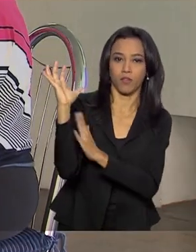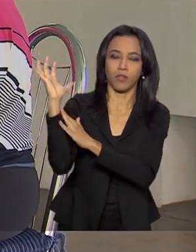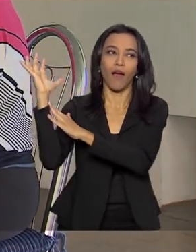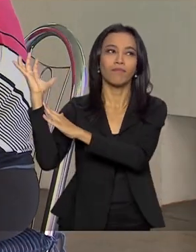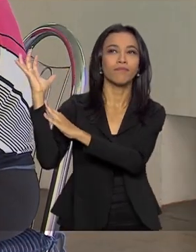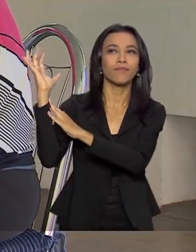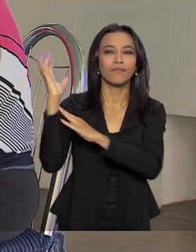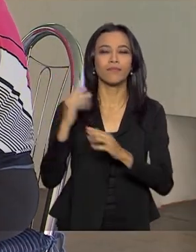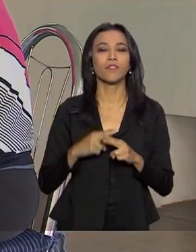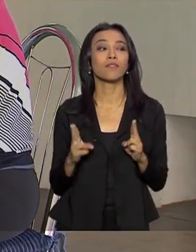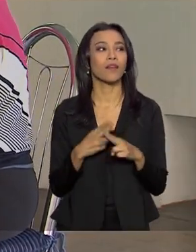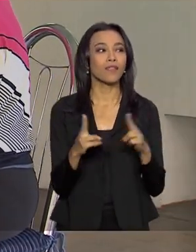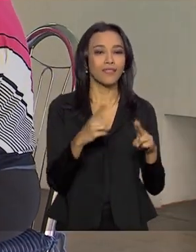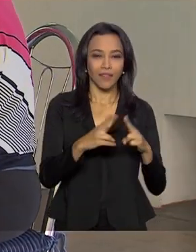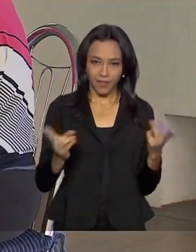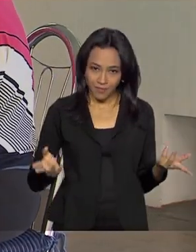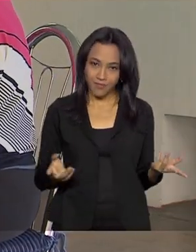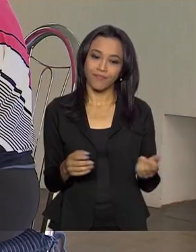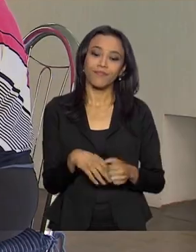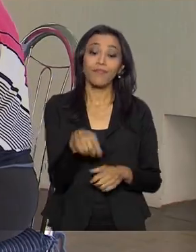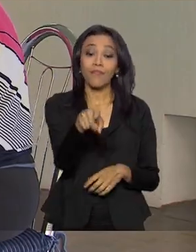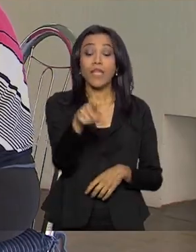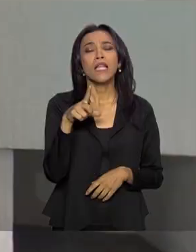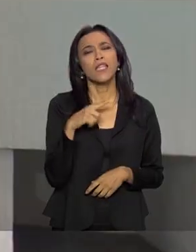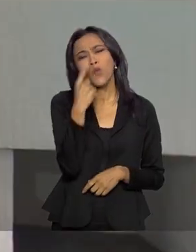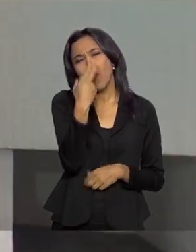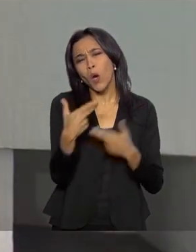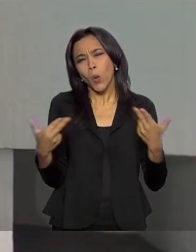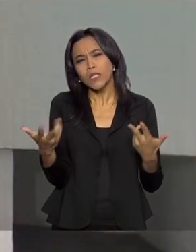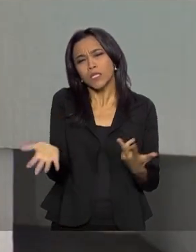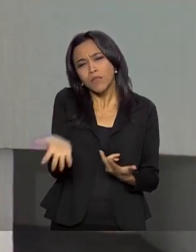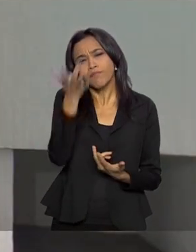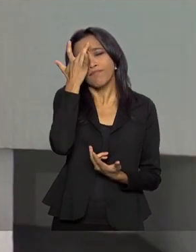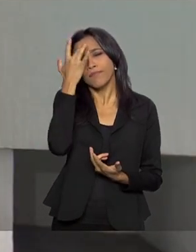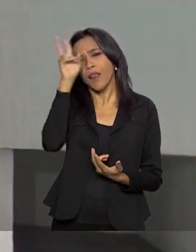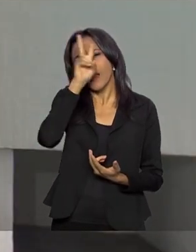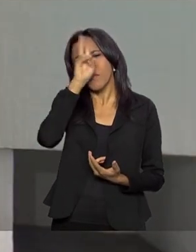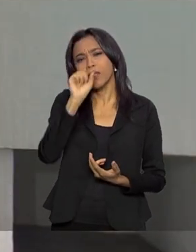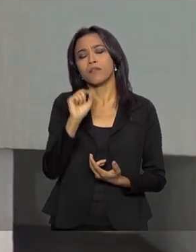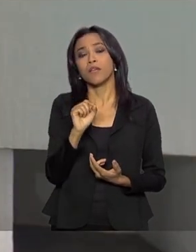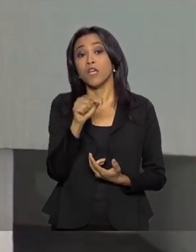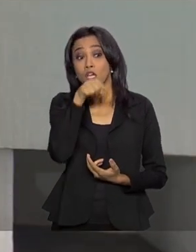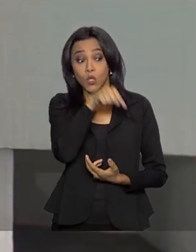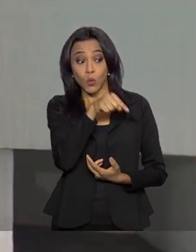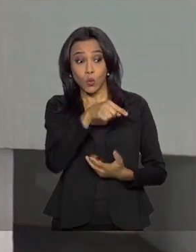Eu nunca vou me esquecer. coisa que me marcou demais, no grande teatro,